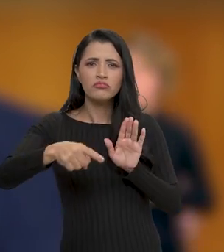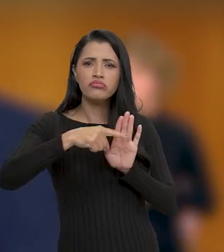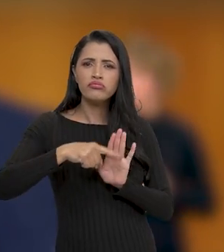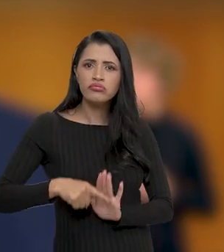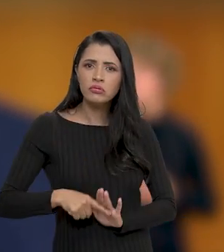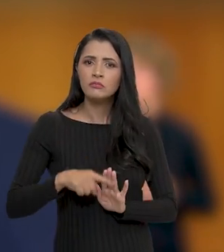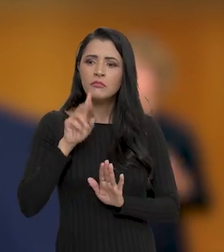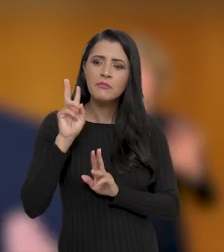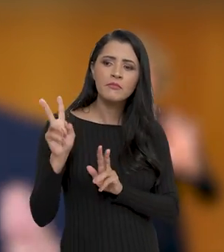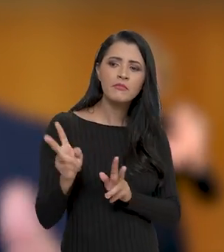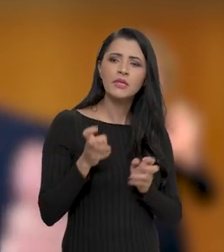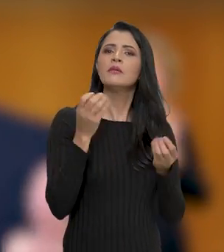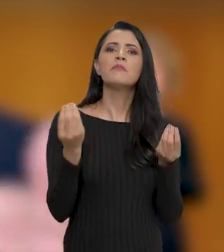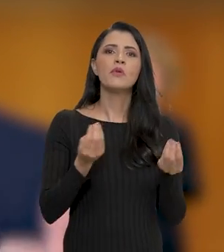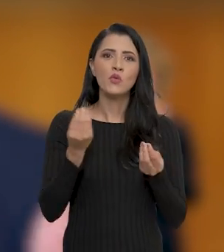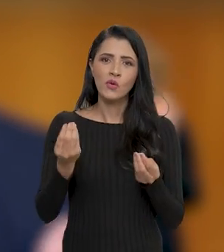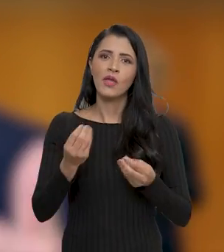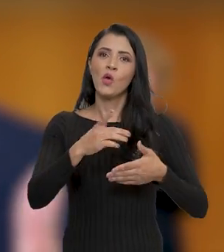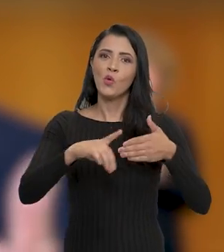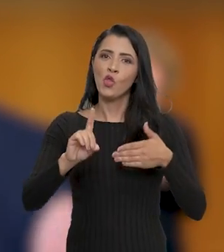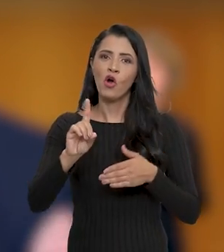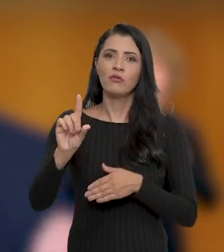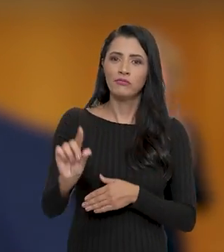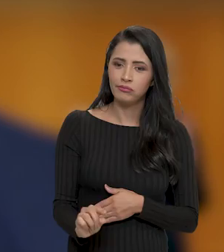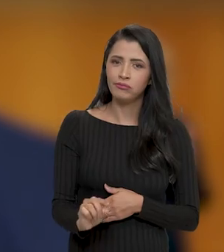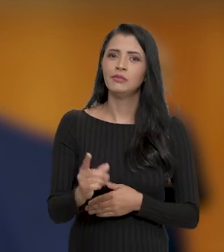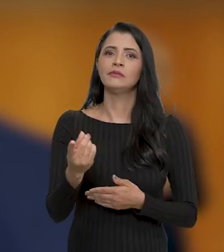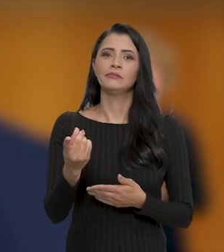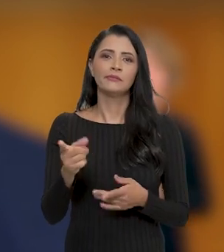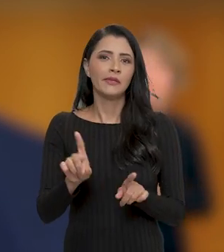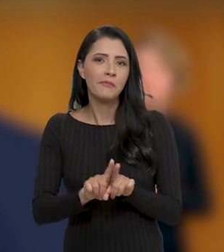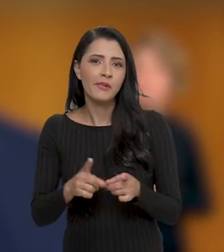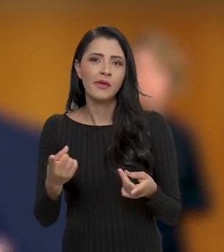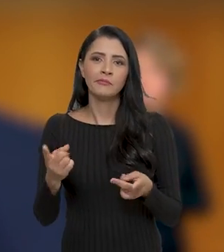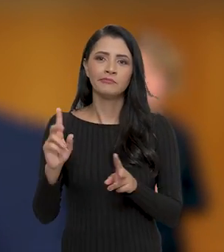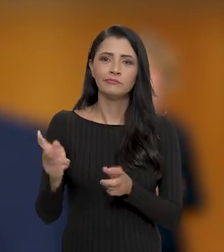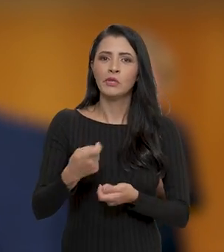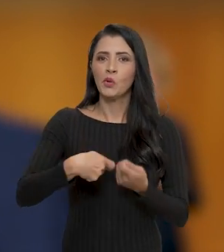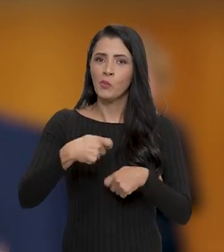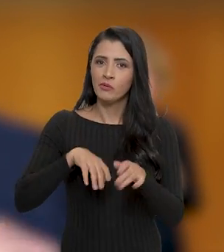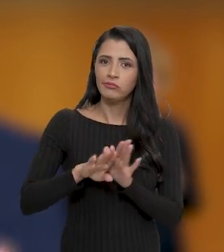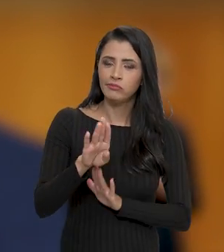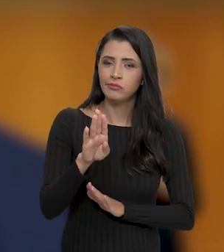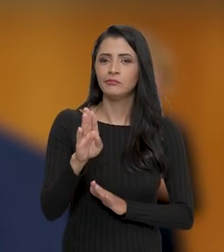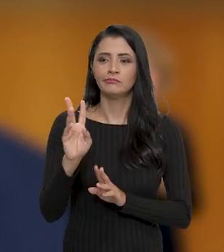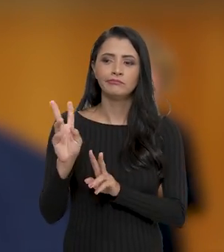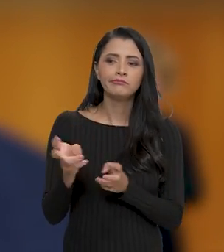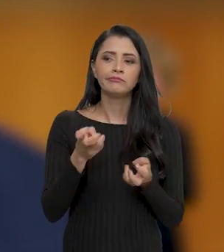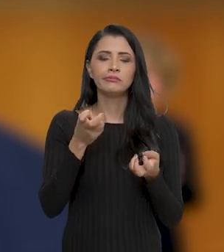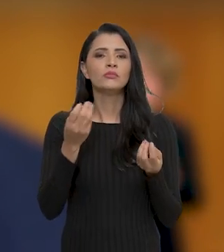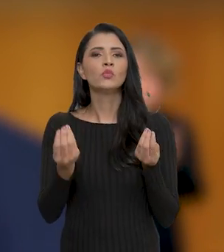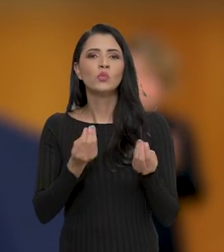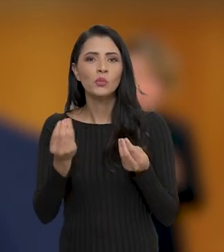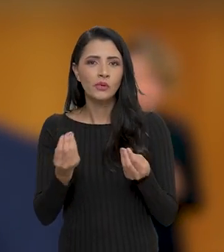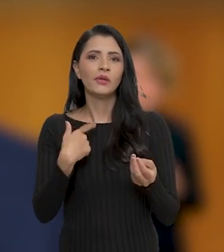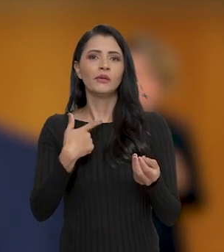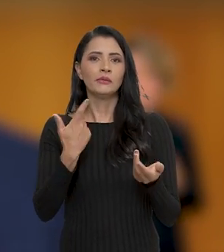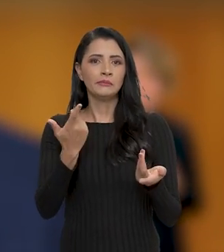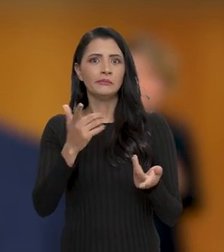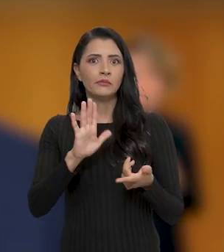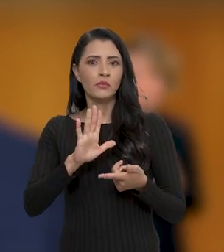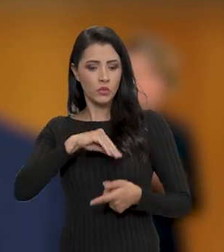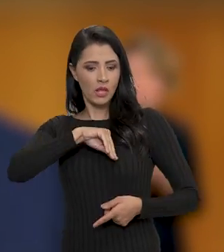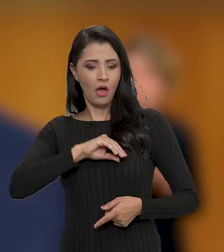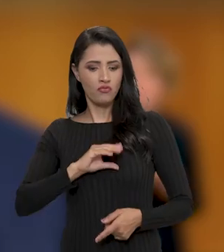pessimistas estão vendo o dólar cair, estão vendo a economia crescer, estão